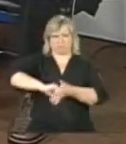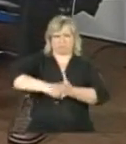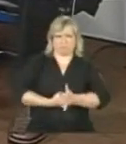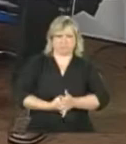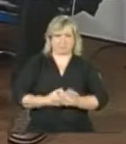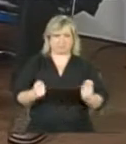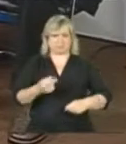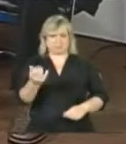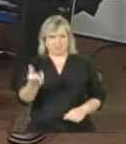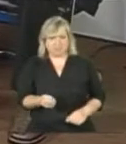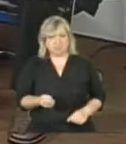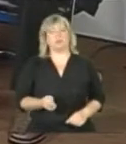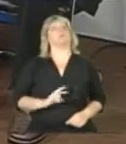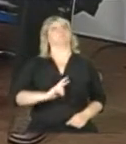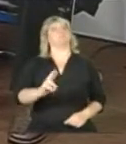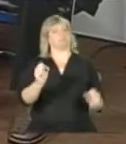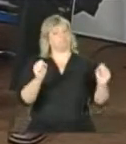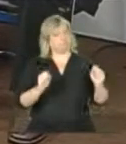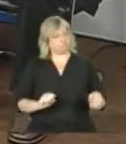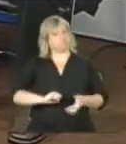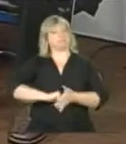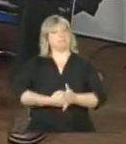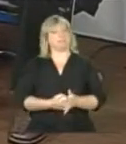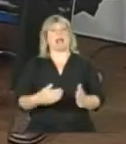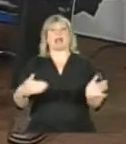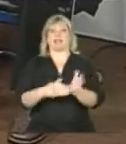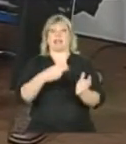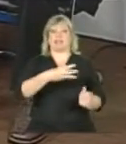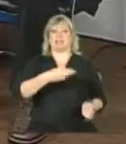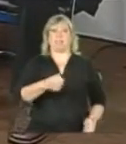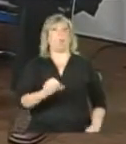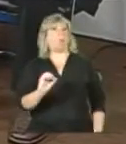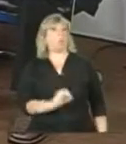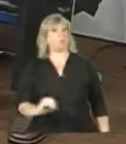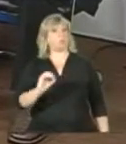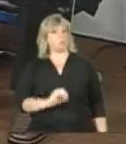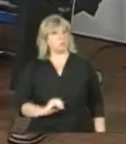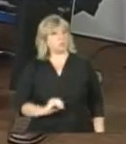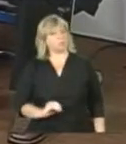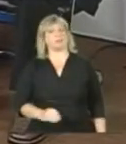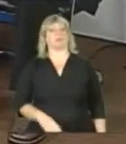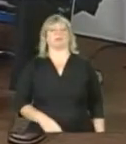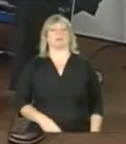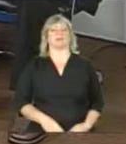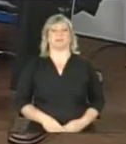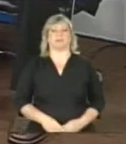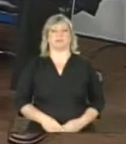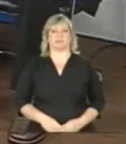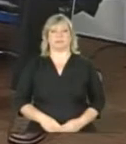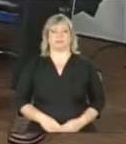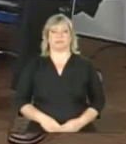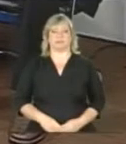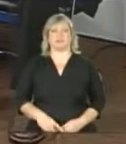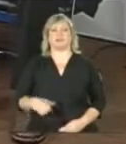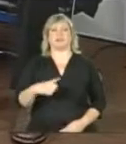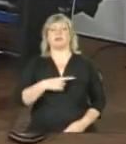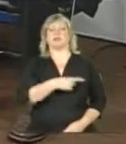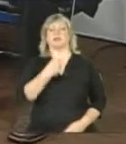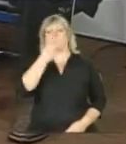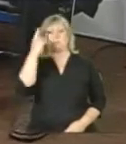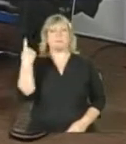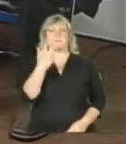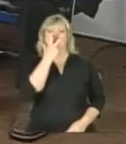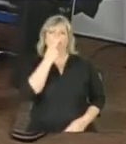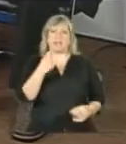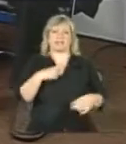Pode. O prazo é até 31 de outubro, é sempre bom. Eu acho que o pessoal está achando esse tempo curto, gente? Está